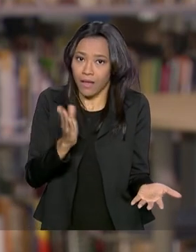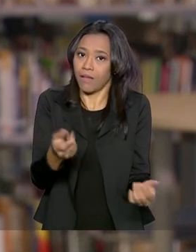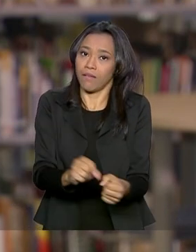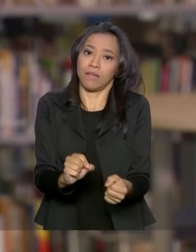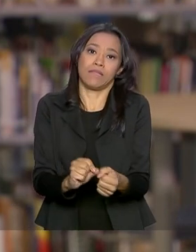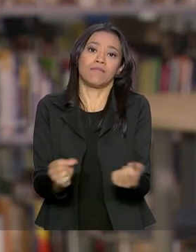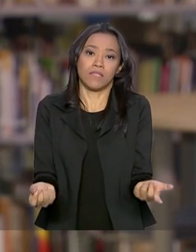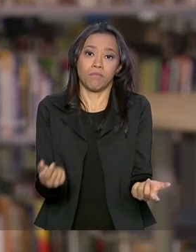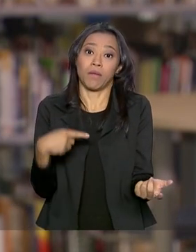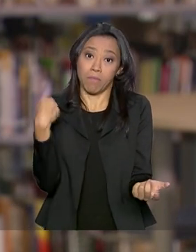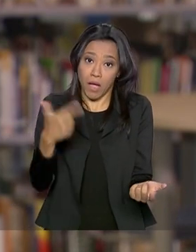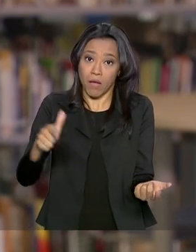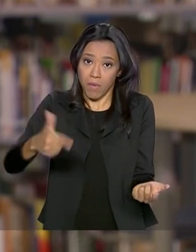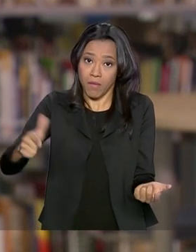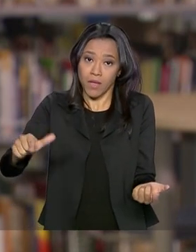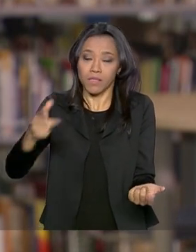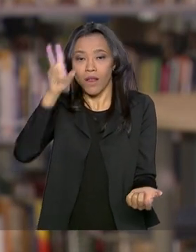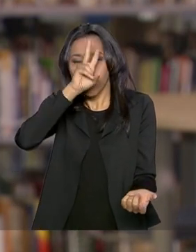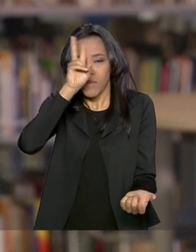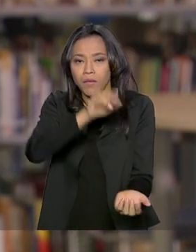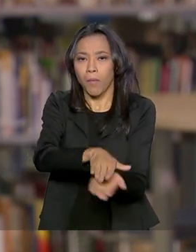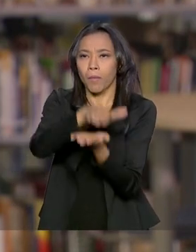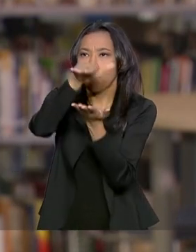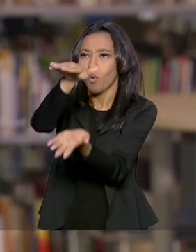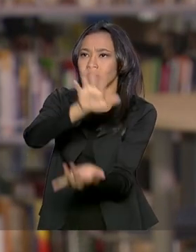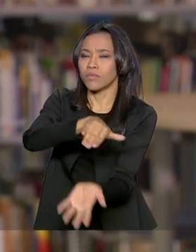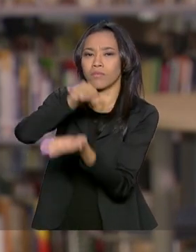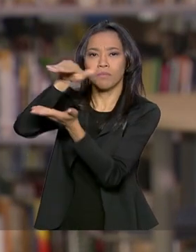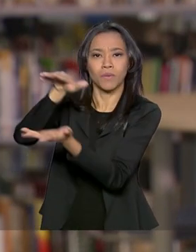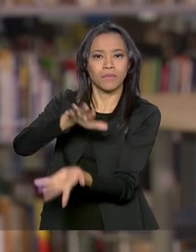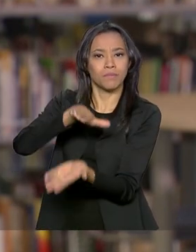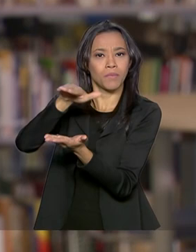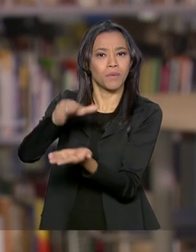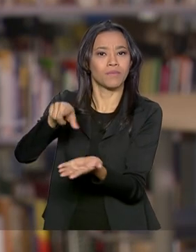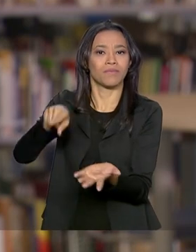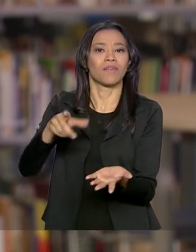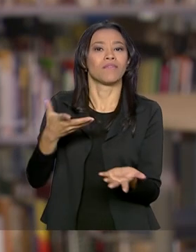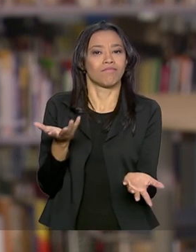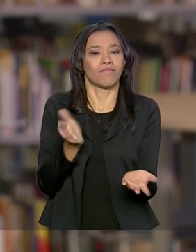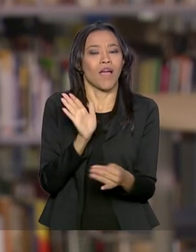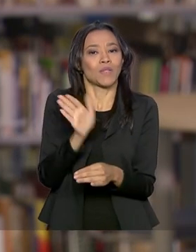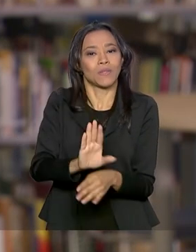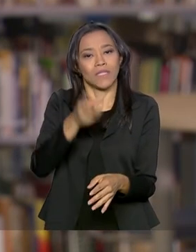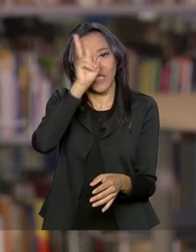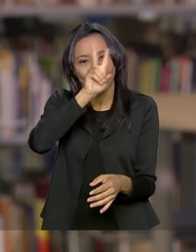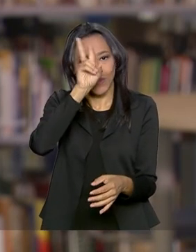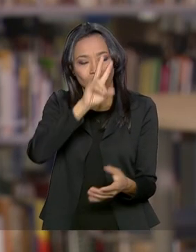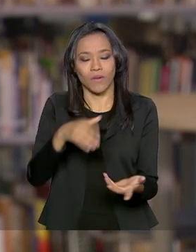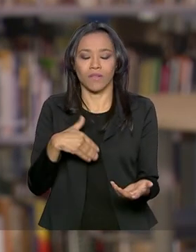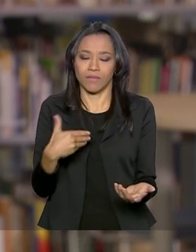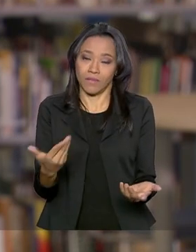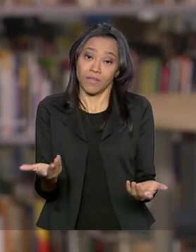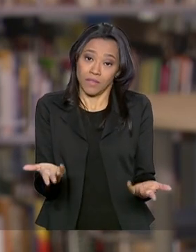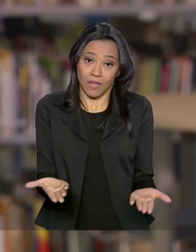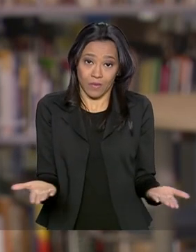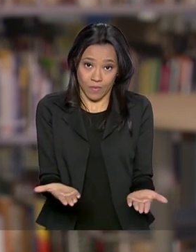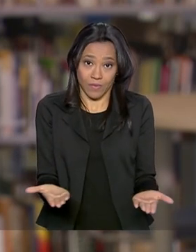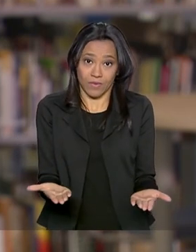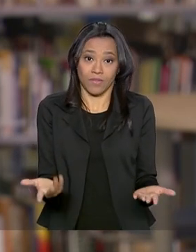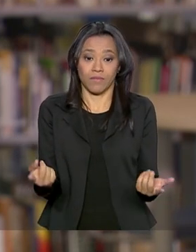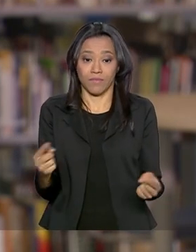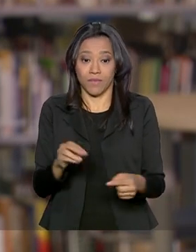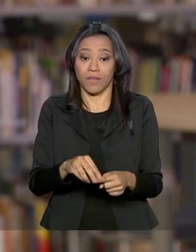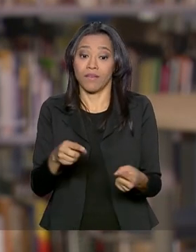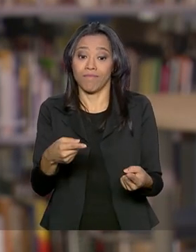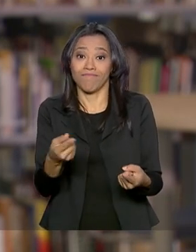insumos, a gente aumenta muito a nossa capacidade e, portanto, vai conseguir ainda assim salvar muito mais filme da história do que hoje a gente é, por causa de